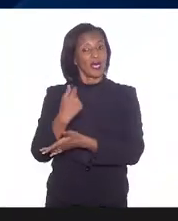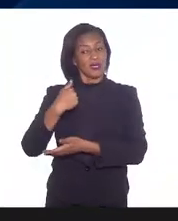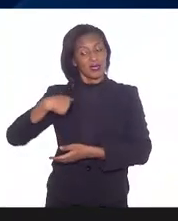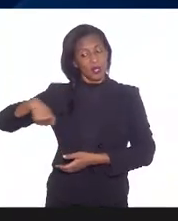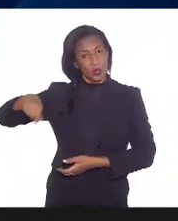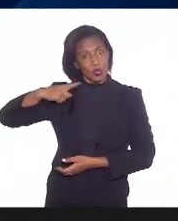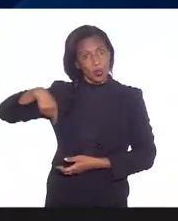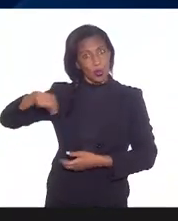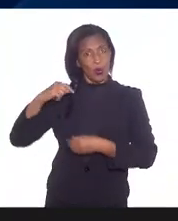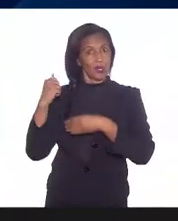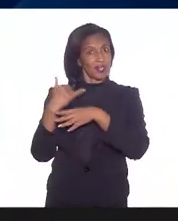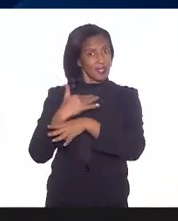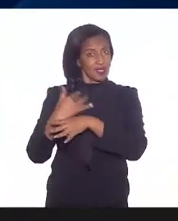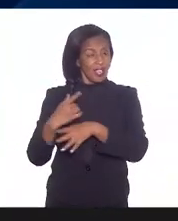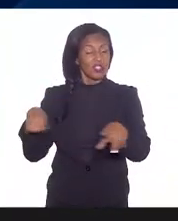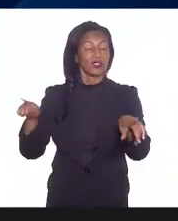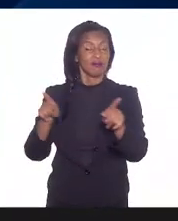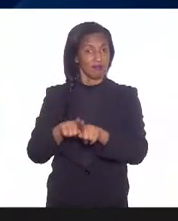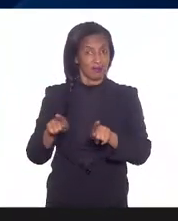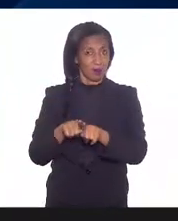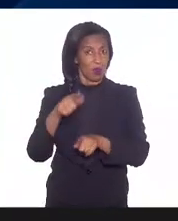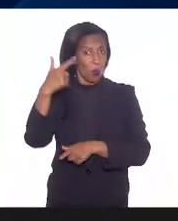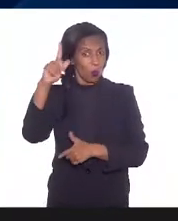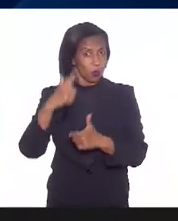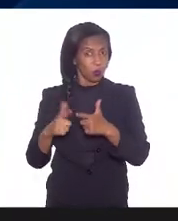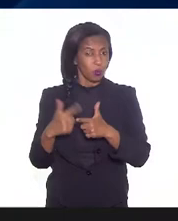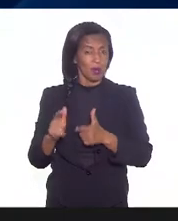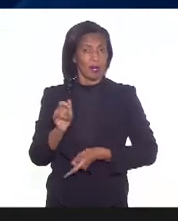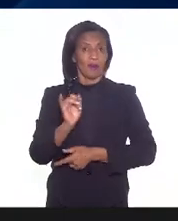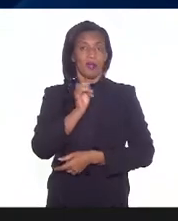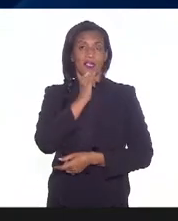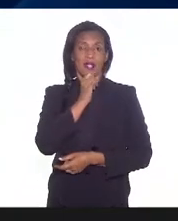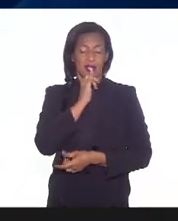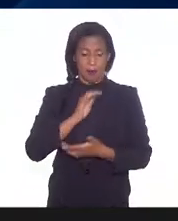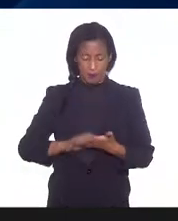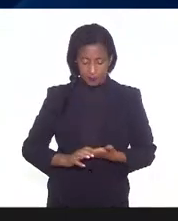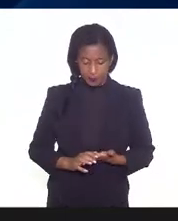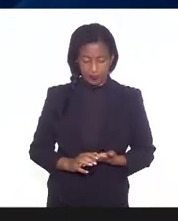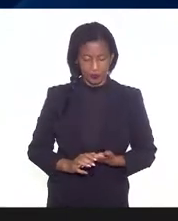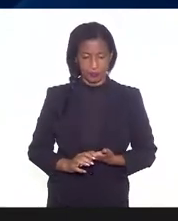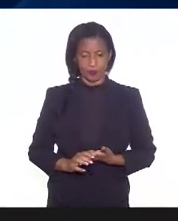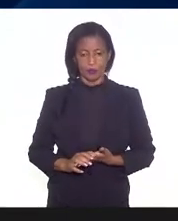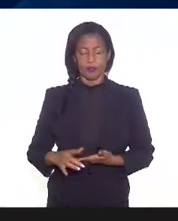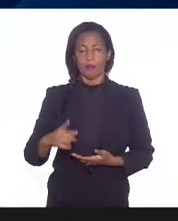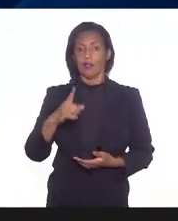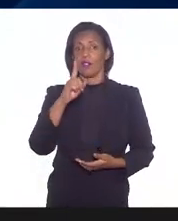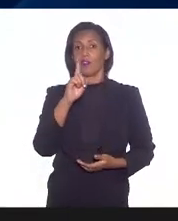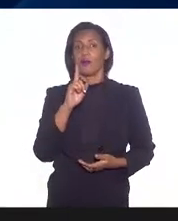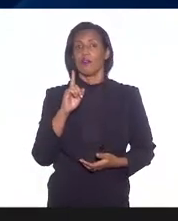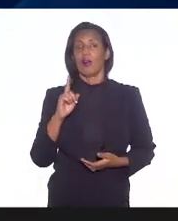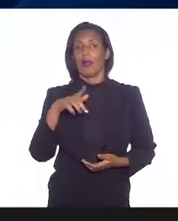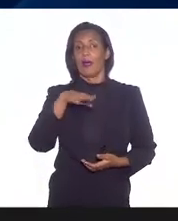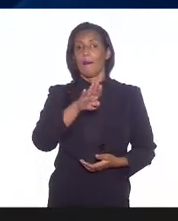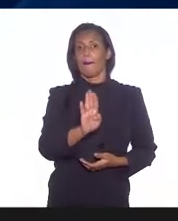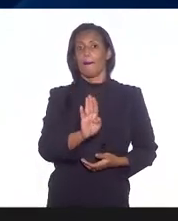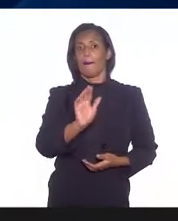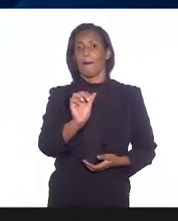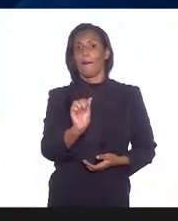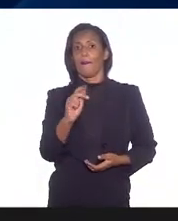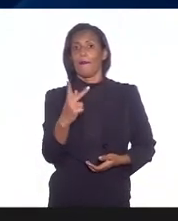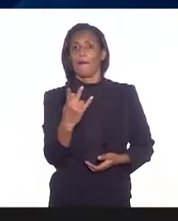E, além disso, ocorre outra coisa que, por exemplo, a gente tem, vou citar, Bahia, mas se reflete para